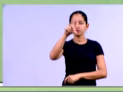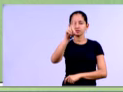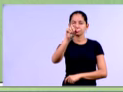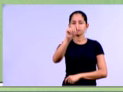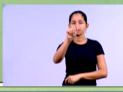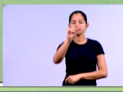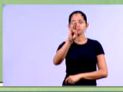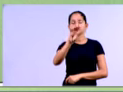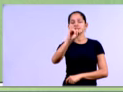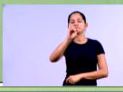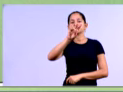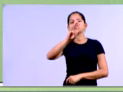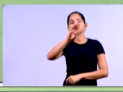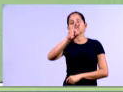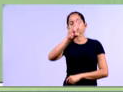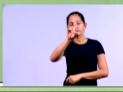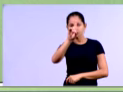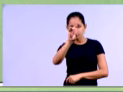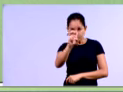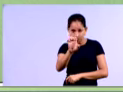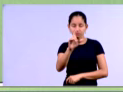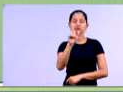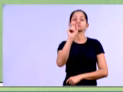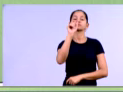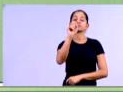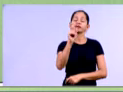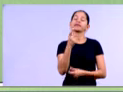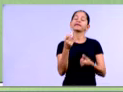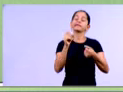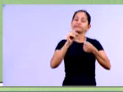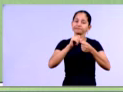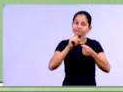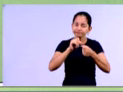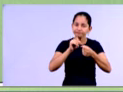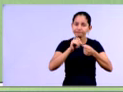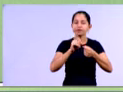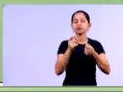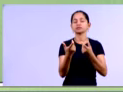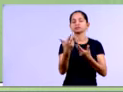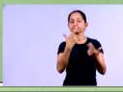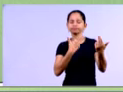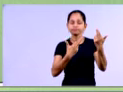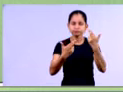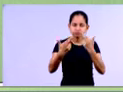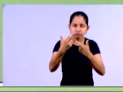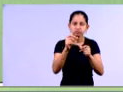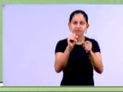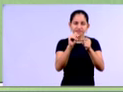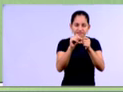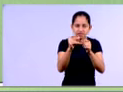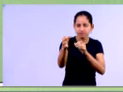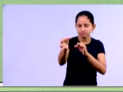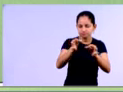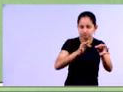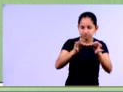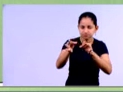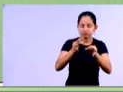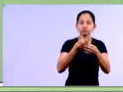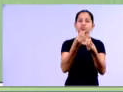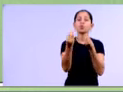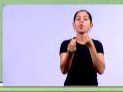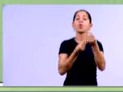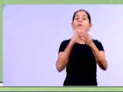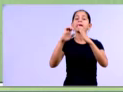índices de resultado. Os quais fazem referência ao resultado operacional, né? Das